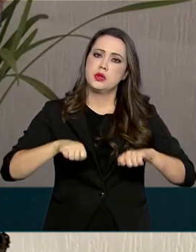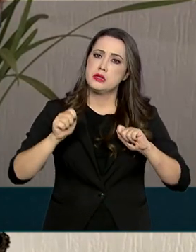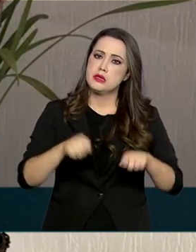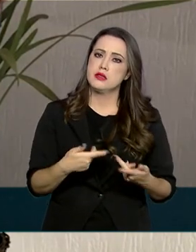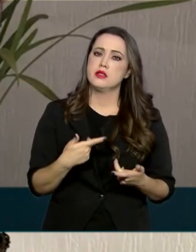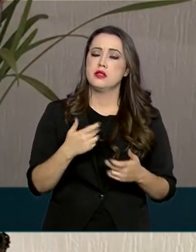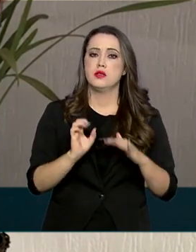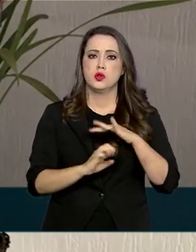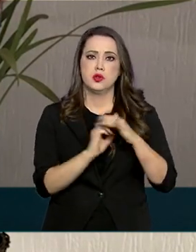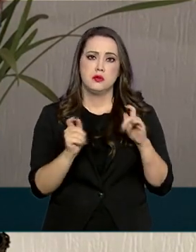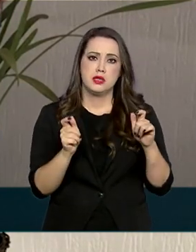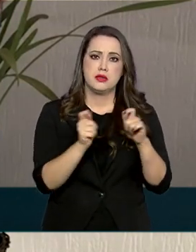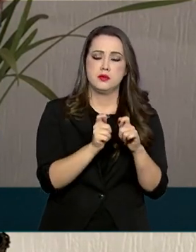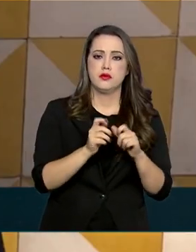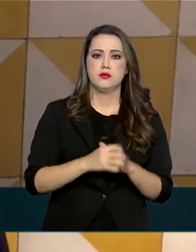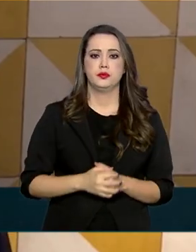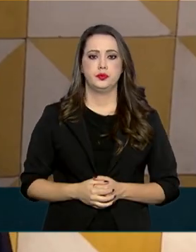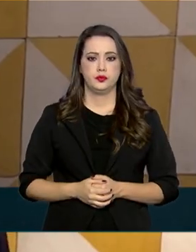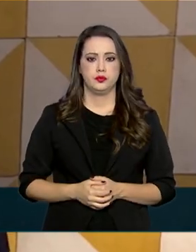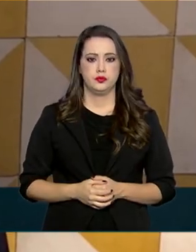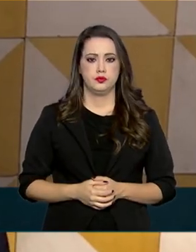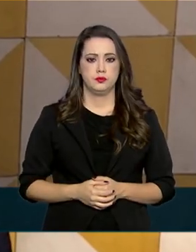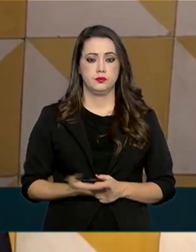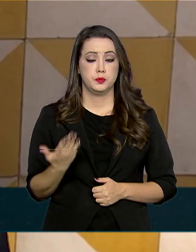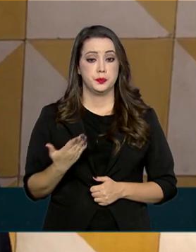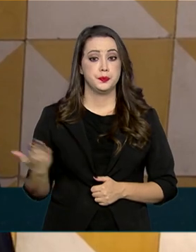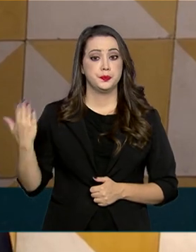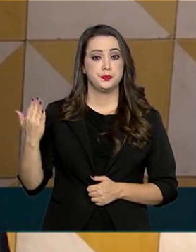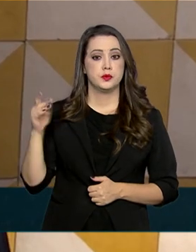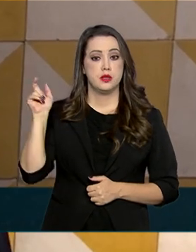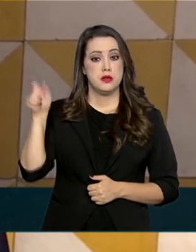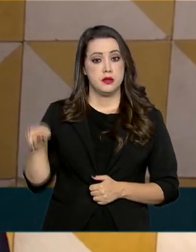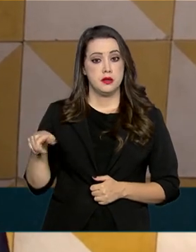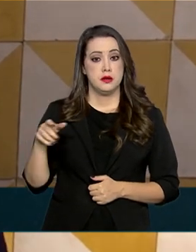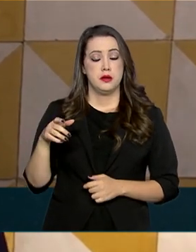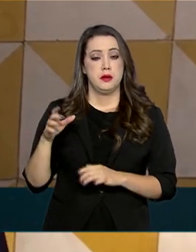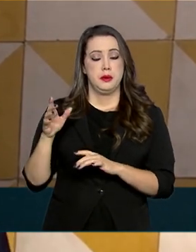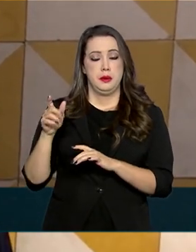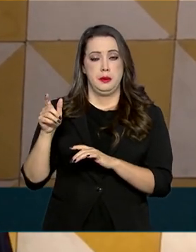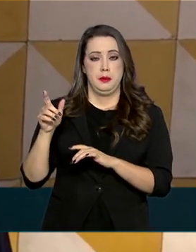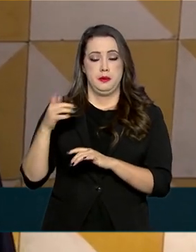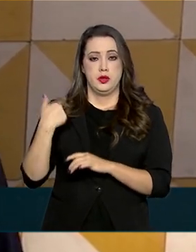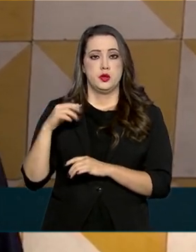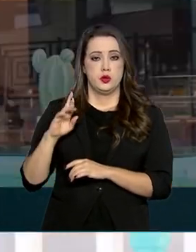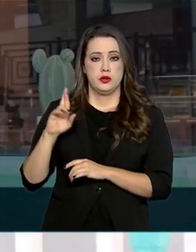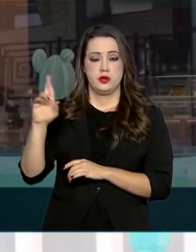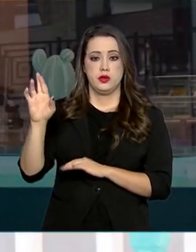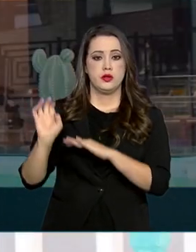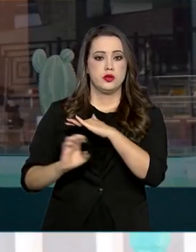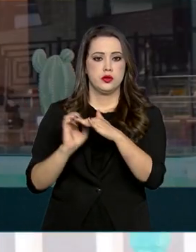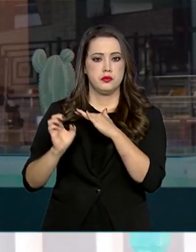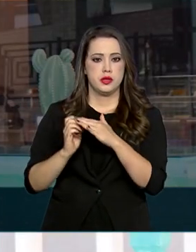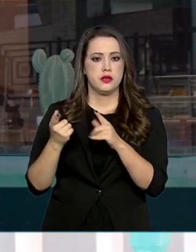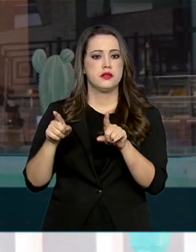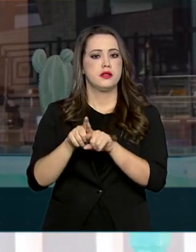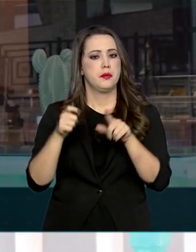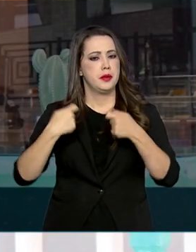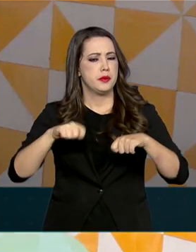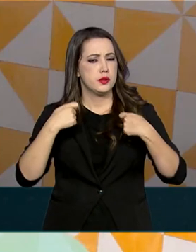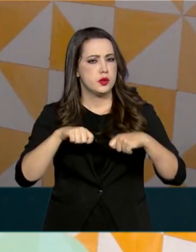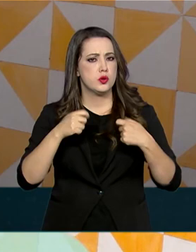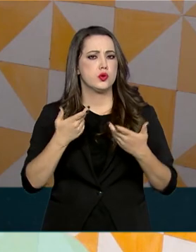de pequenos empreendedores. Essa empresária cearense do ramo de doces também recorreu ao